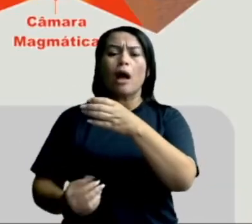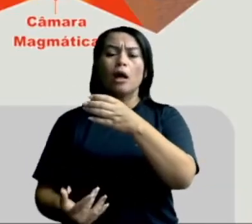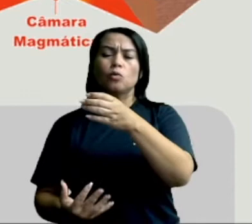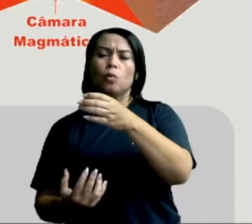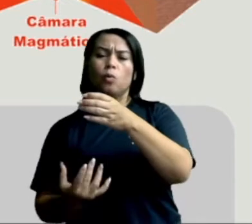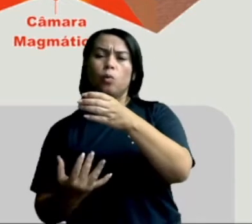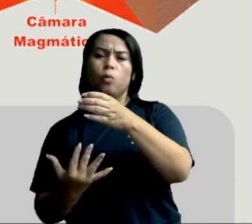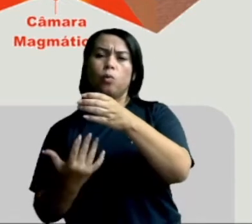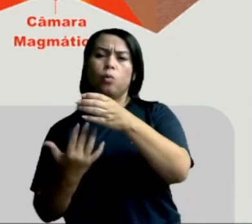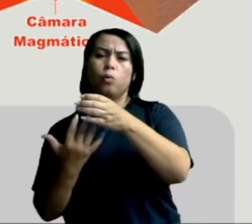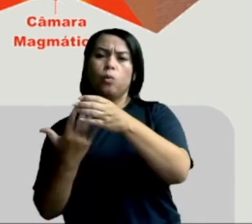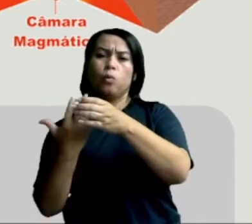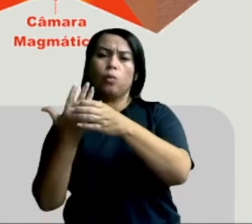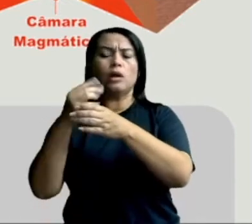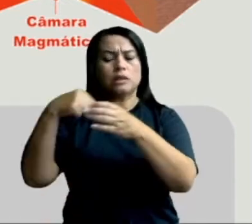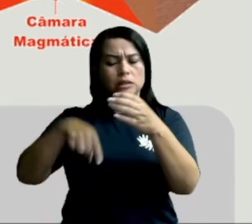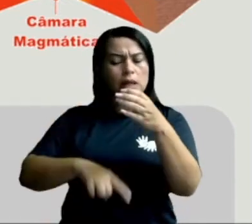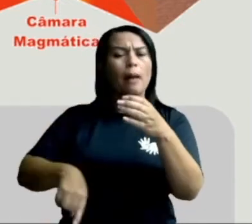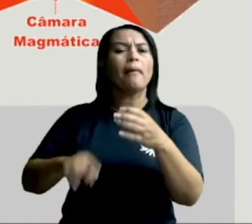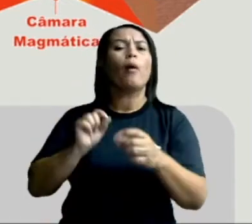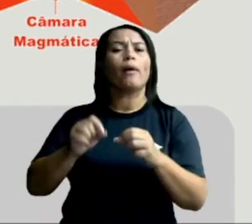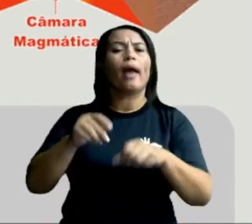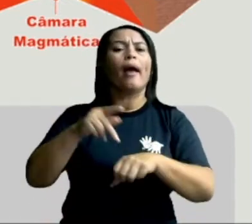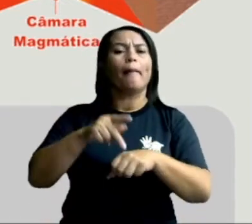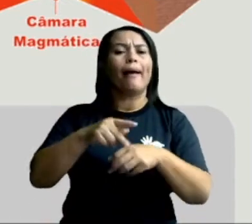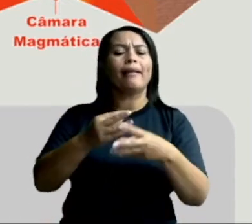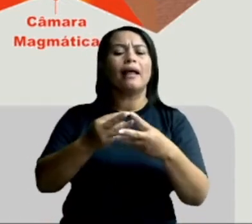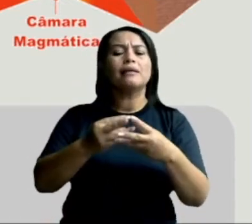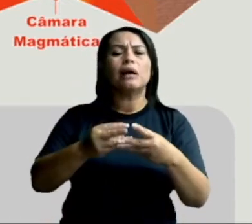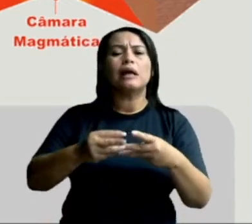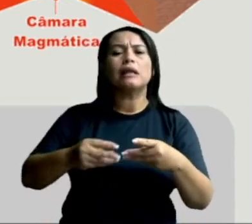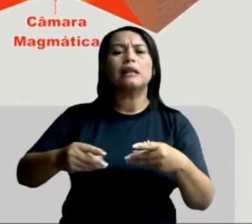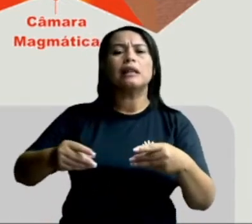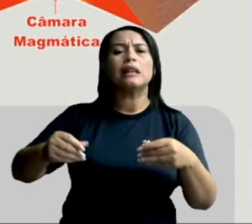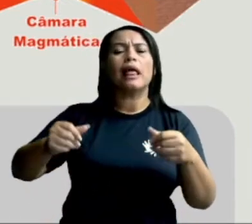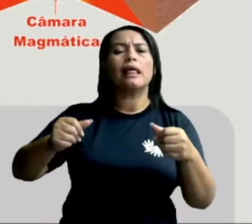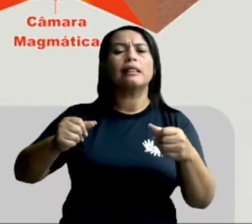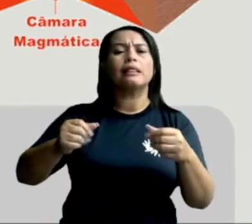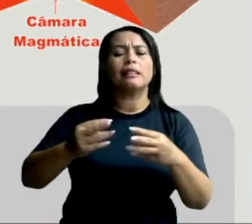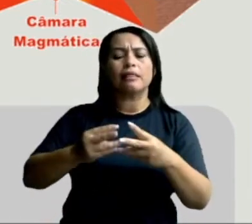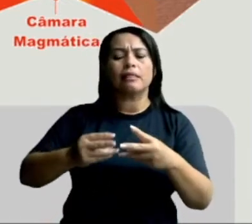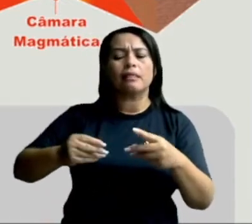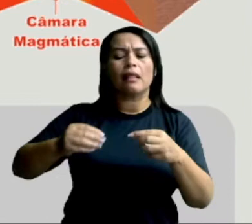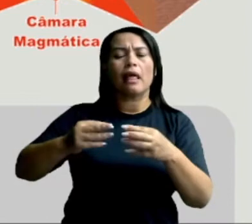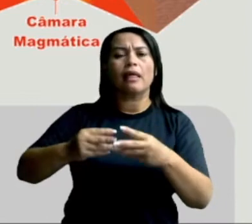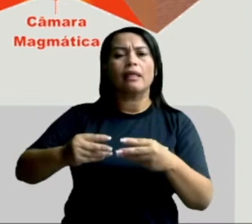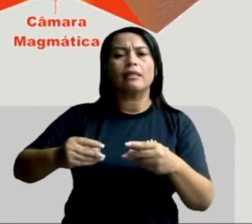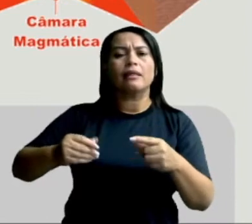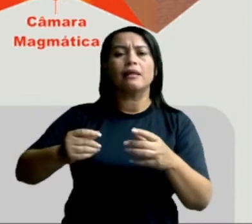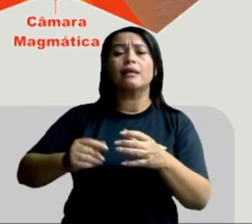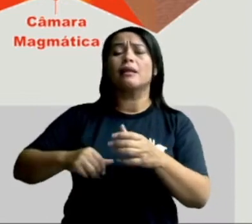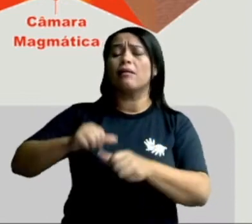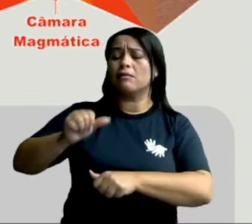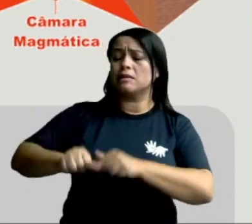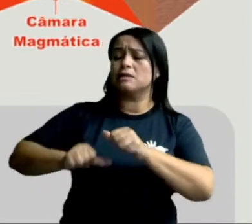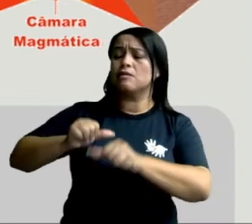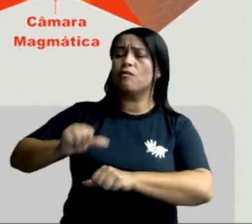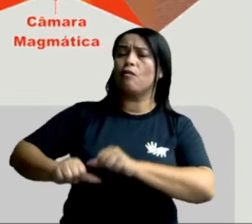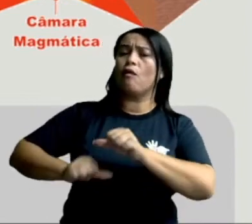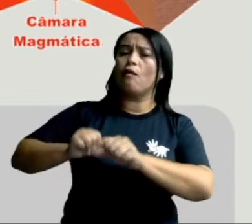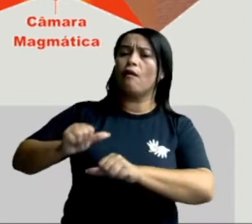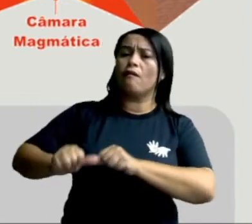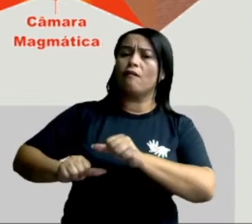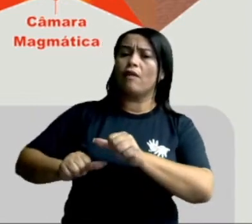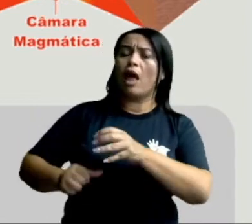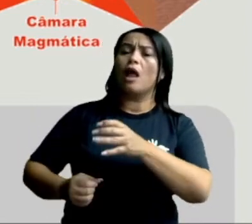o magma nada mais é do que rochas derretidas. E de como essas rochas irão se desenvolver no seu ciclo, onde elas irão